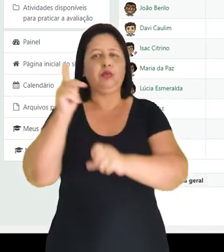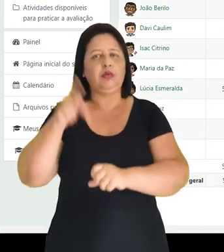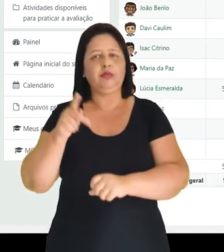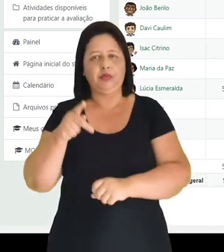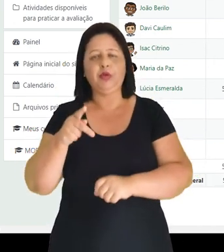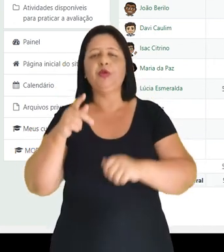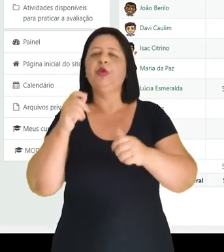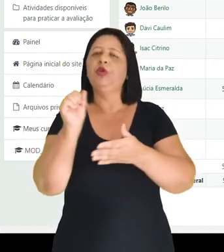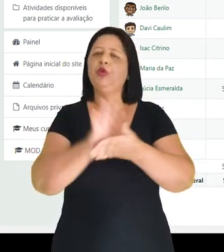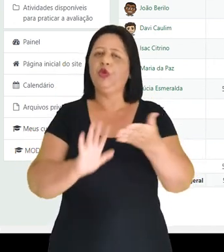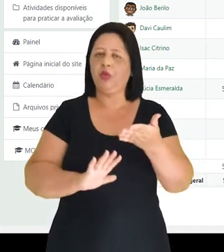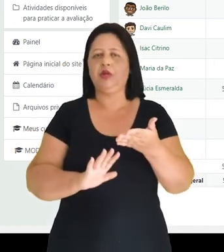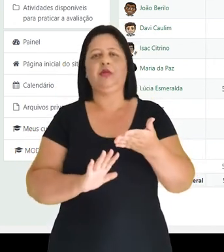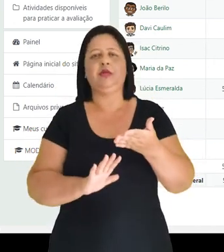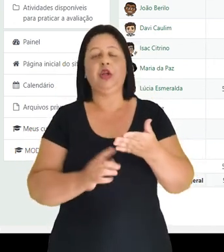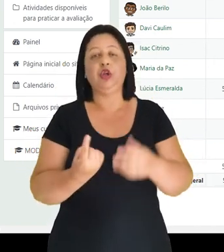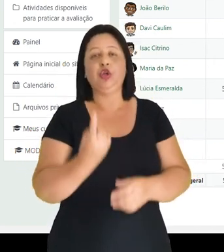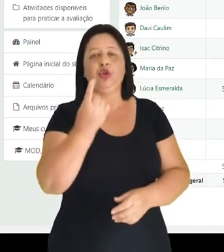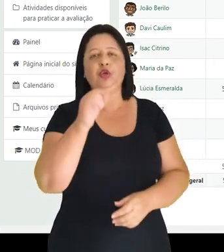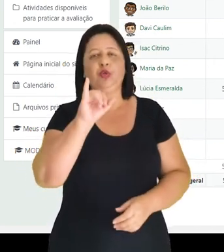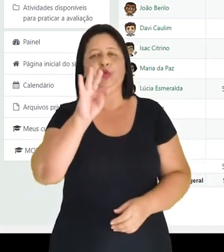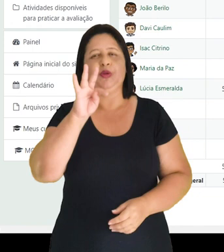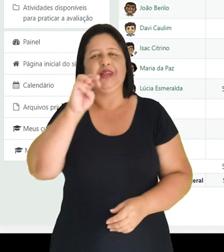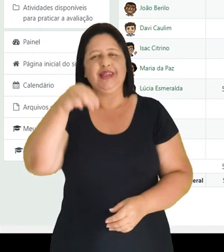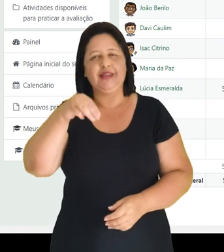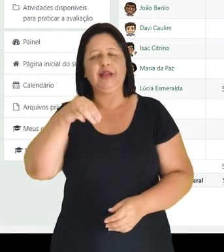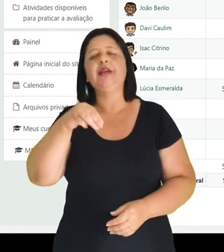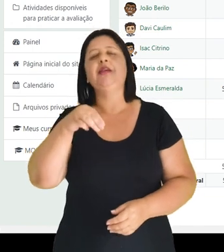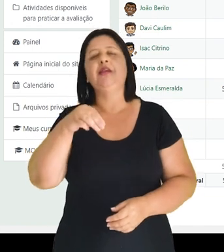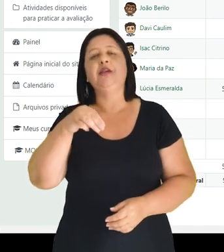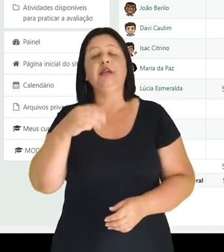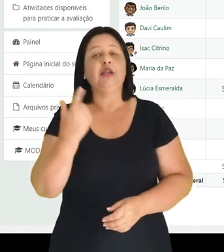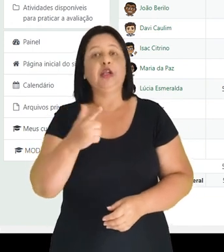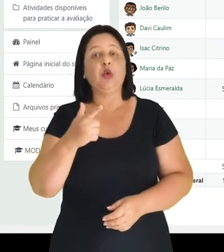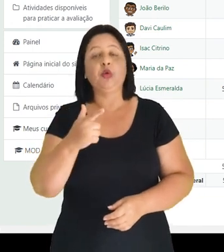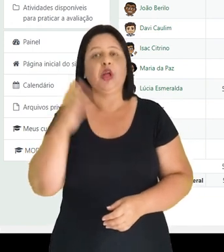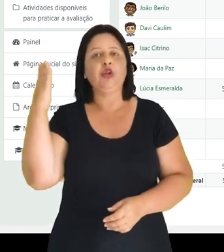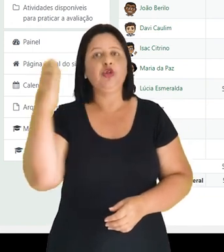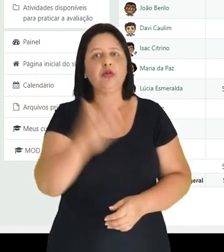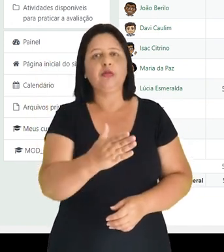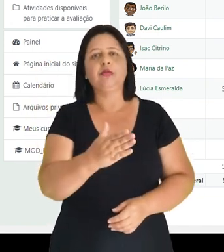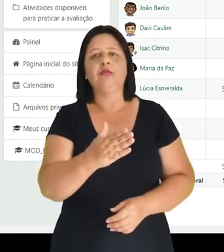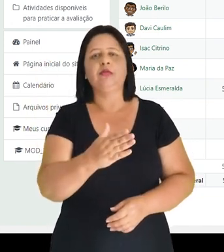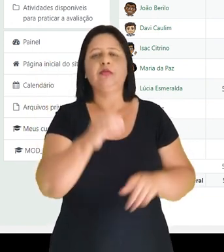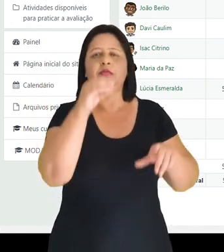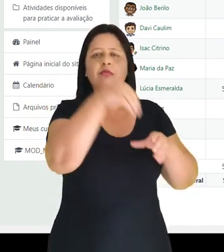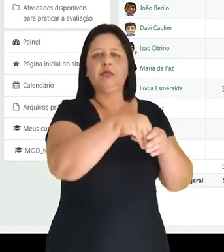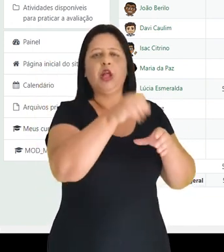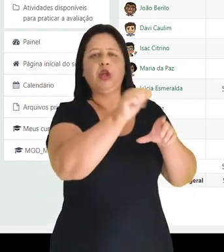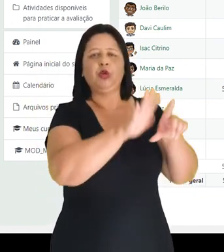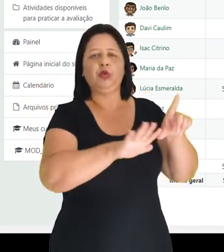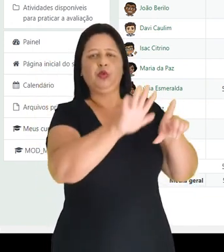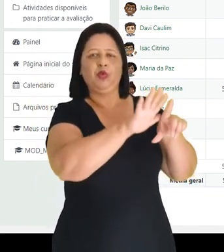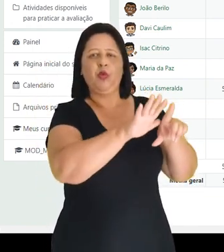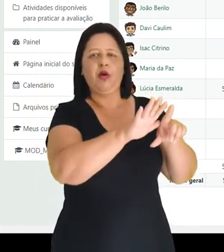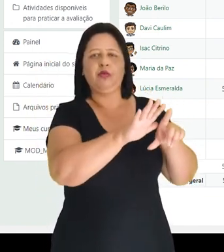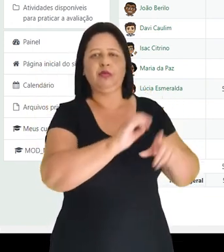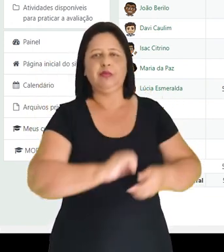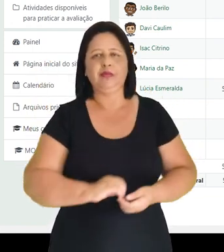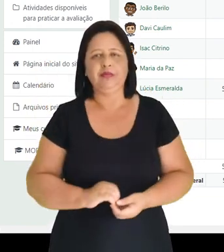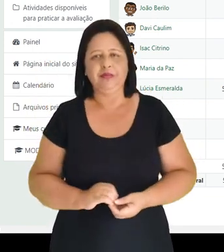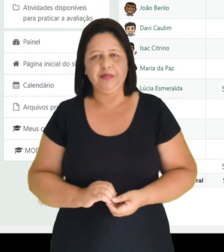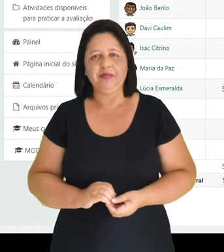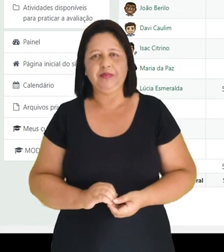de uma atividade por meio de um item de nota. Uma atividade que não tenha correspondência com as atividades